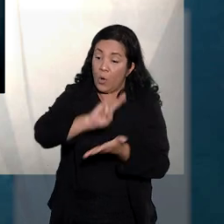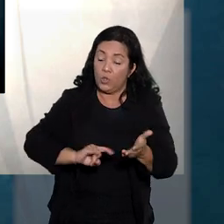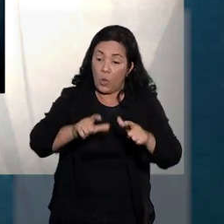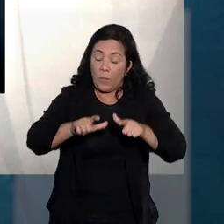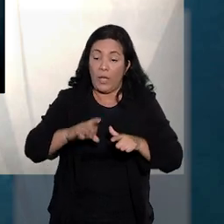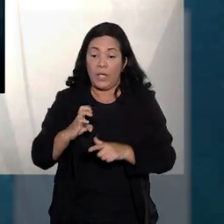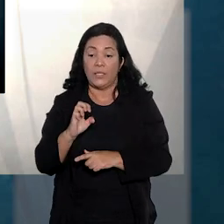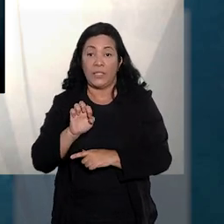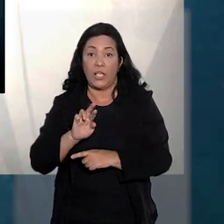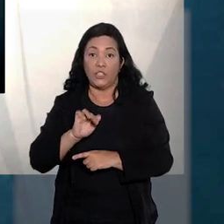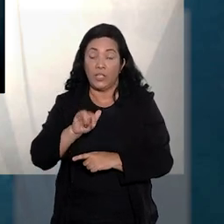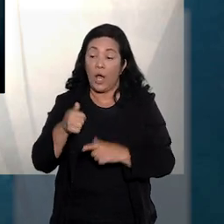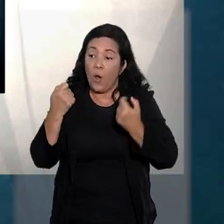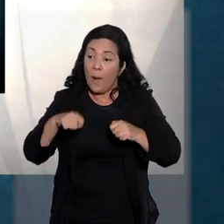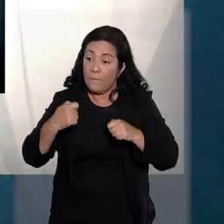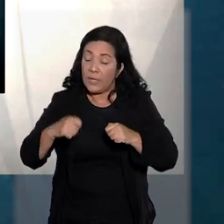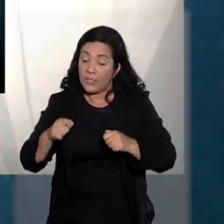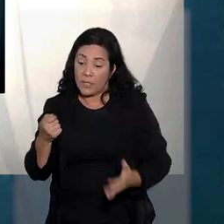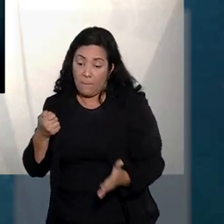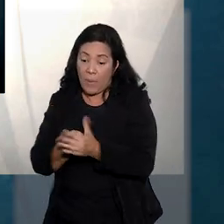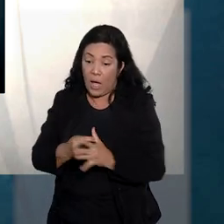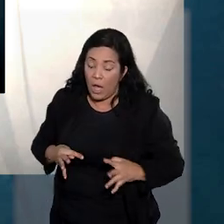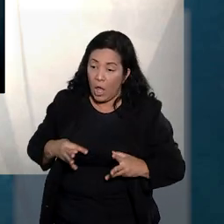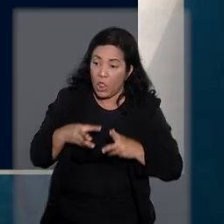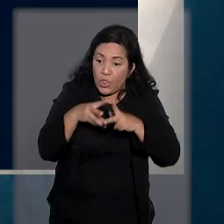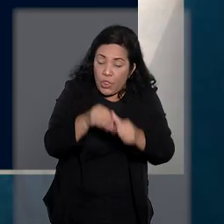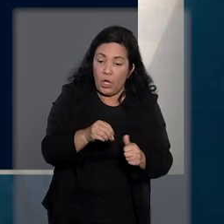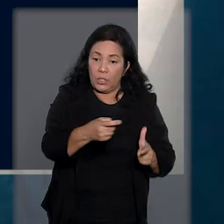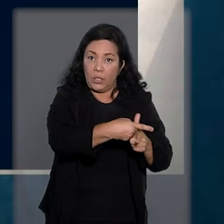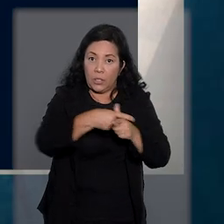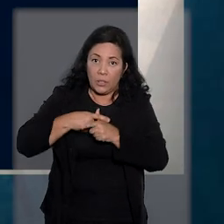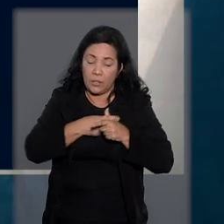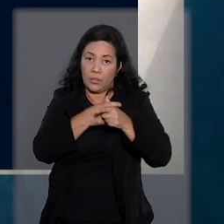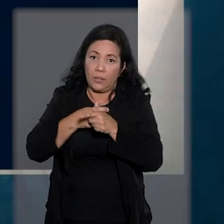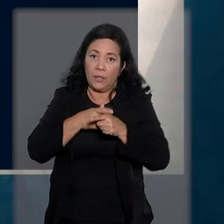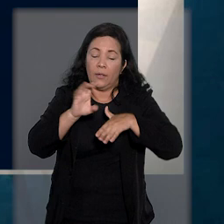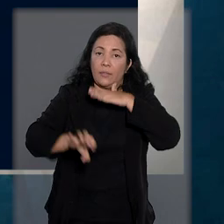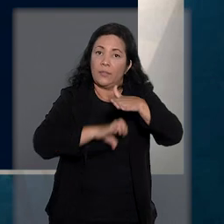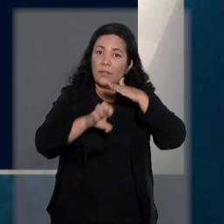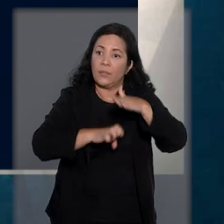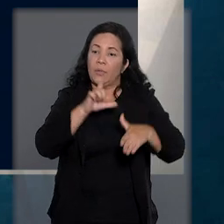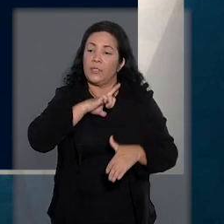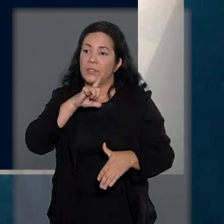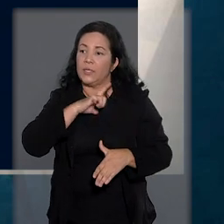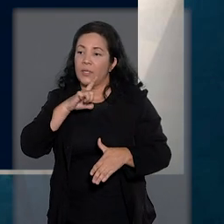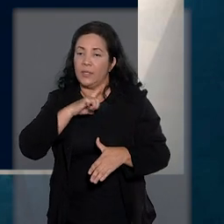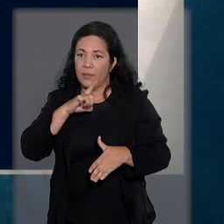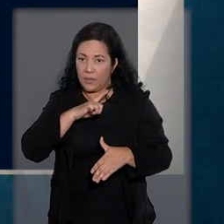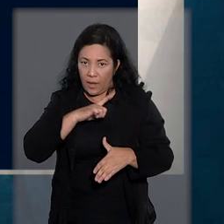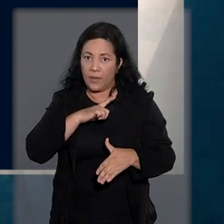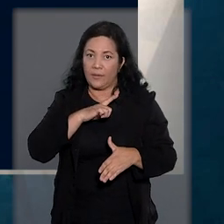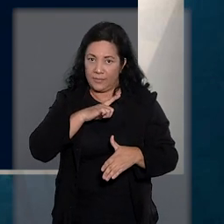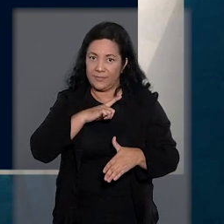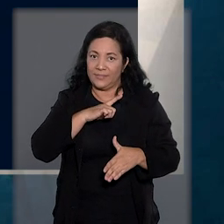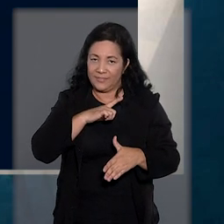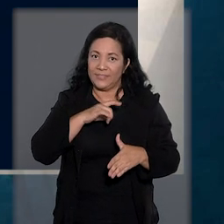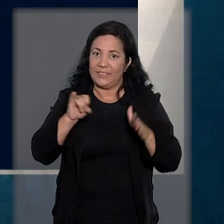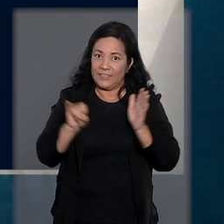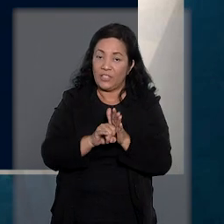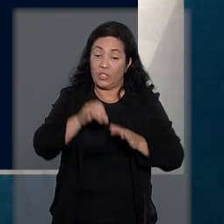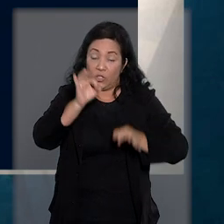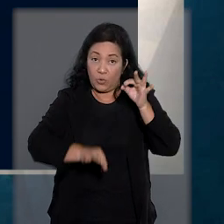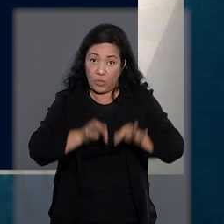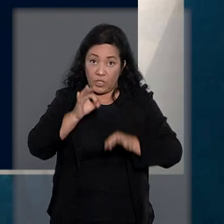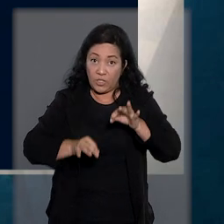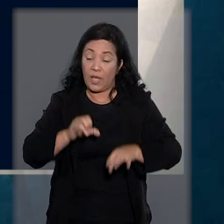condicionada à integralidade da situação tributária da entidade detentora de personalidade jurídica, sejam